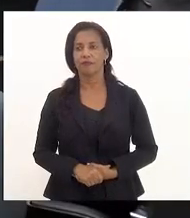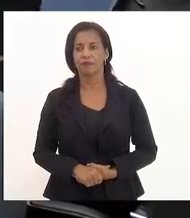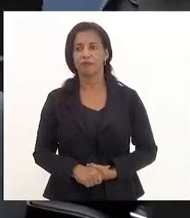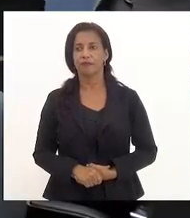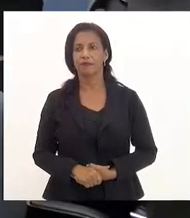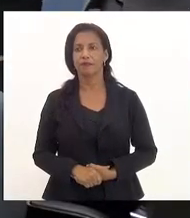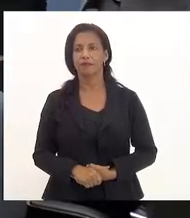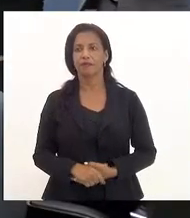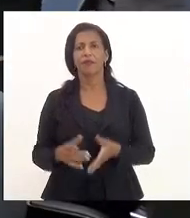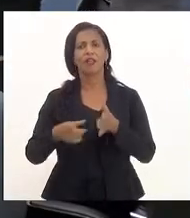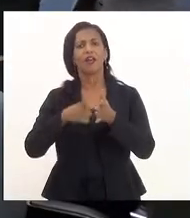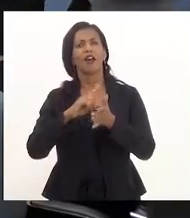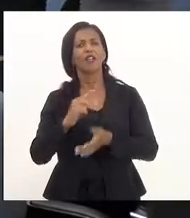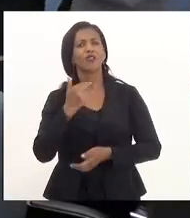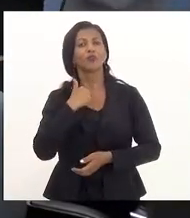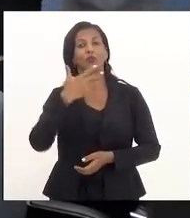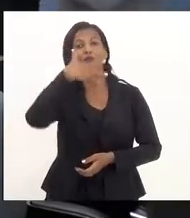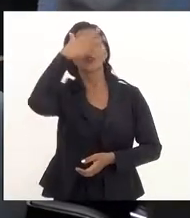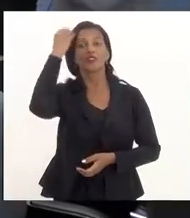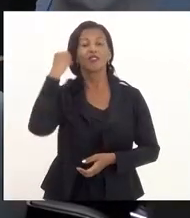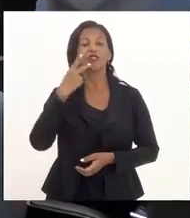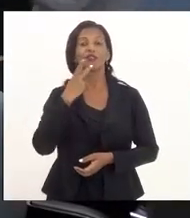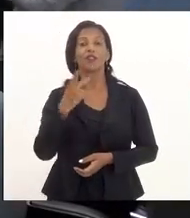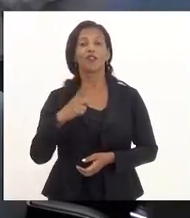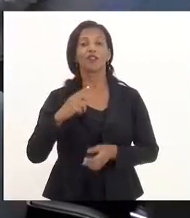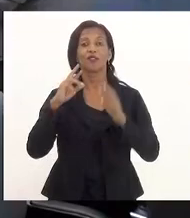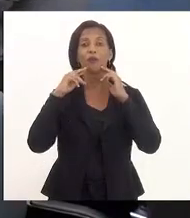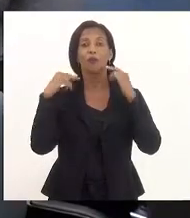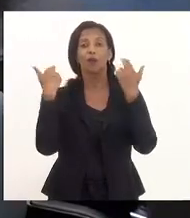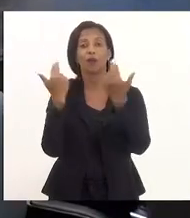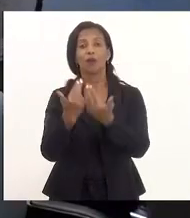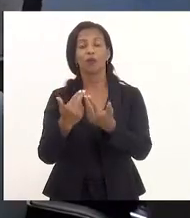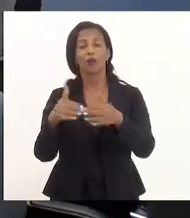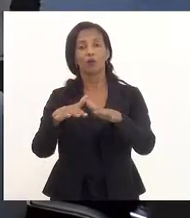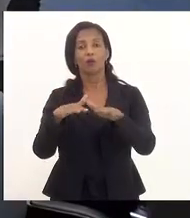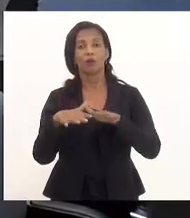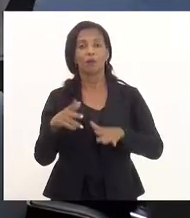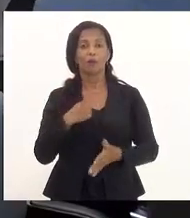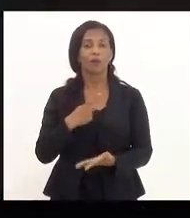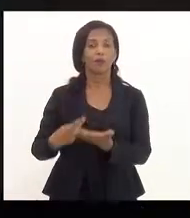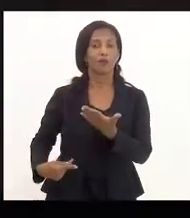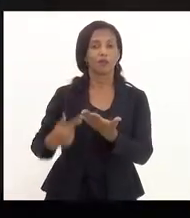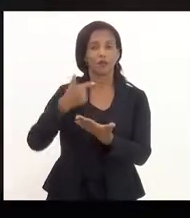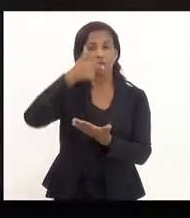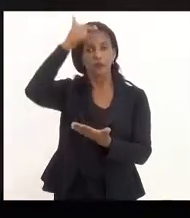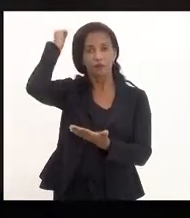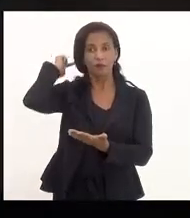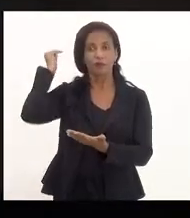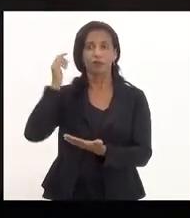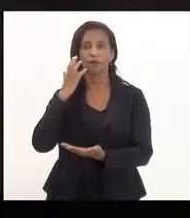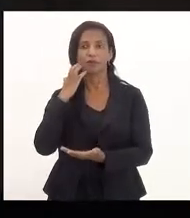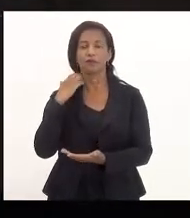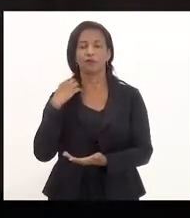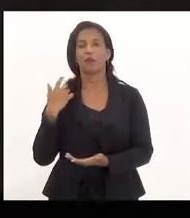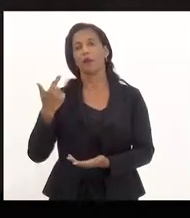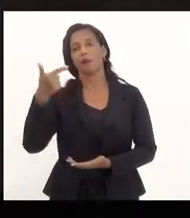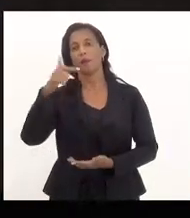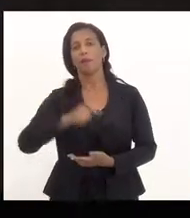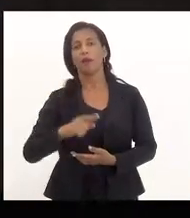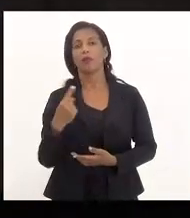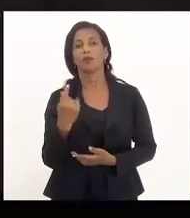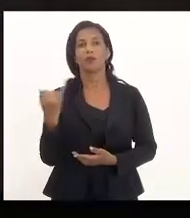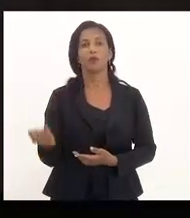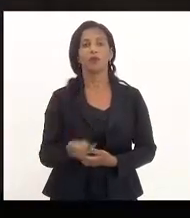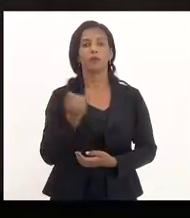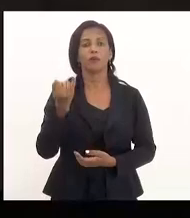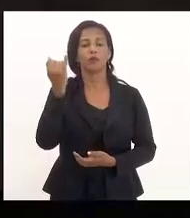Antes, porém, não posso deixar de registrar, Sr. Presidente. Hoje tivemos uma audiência pública pela manhã, presidida pelo deputado Luiz Paulo, mas uma importante